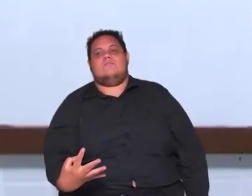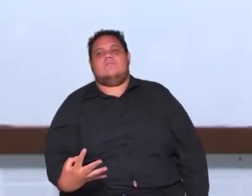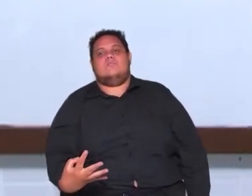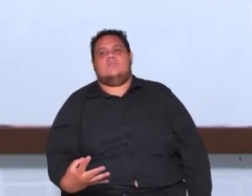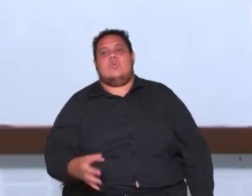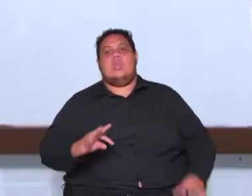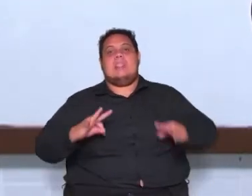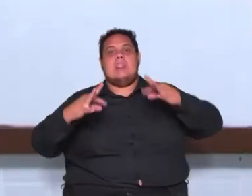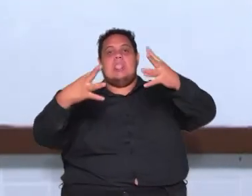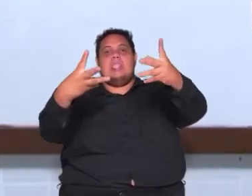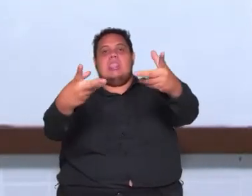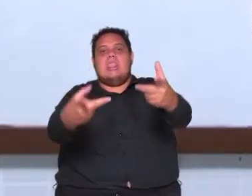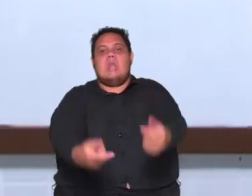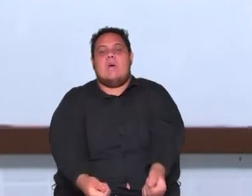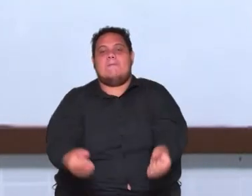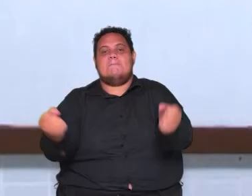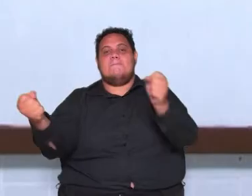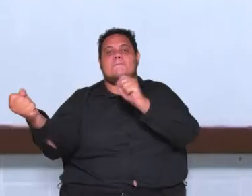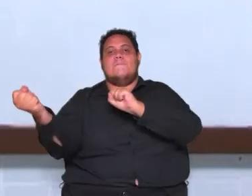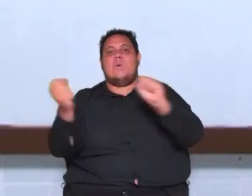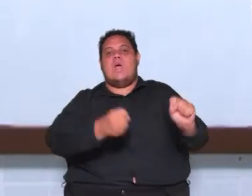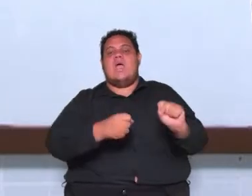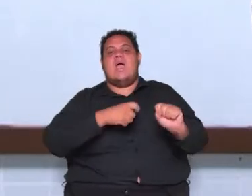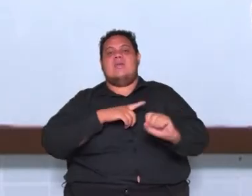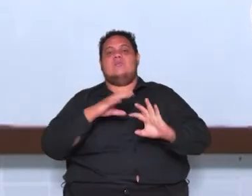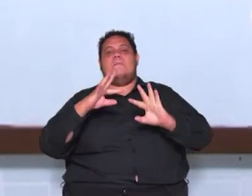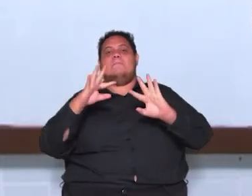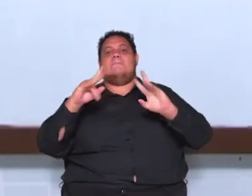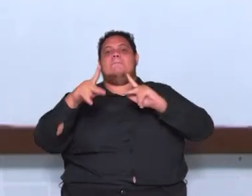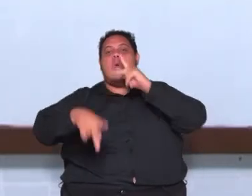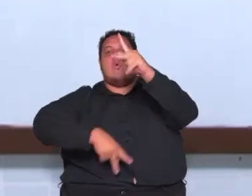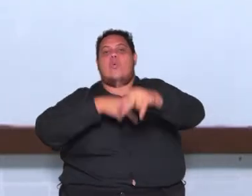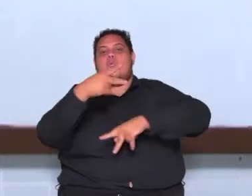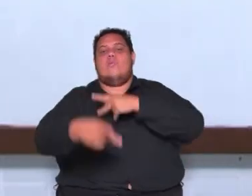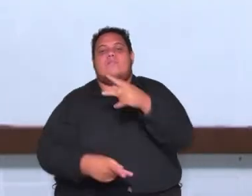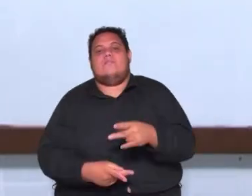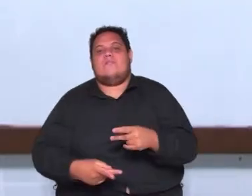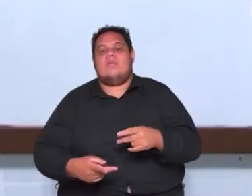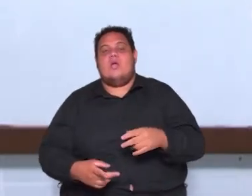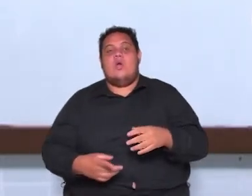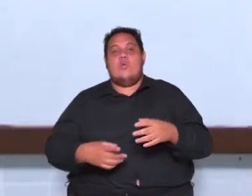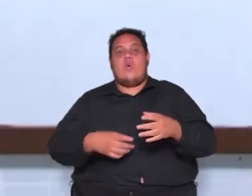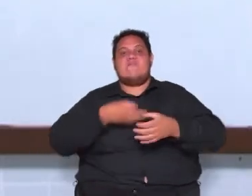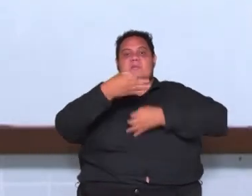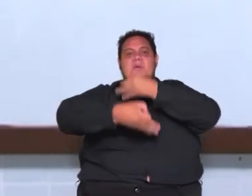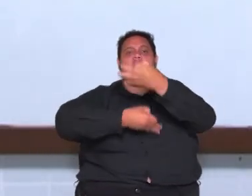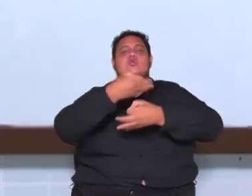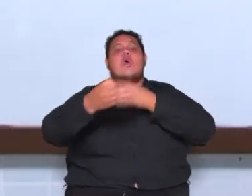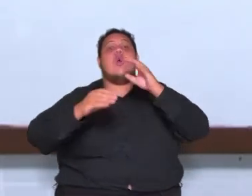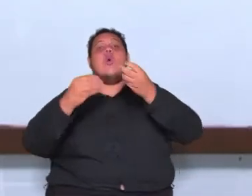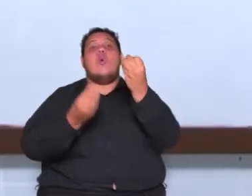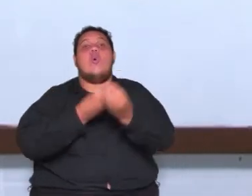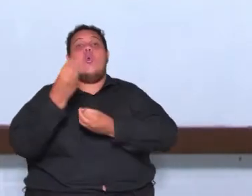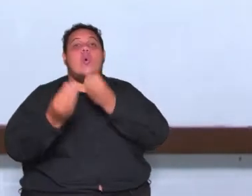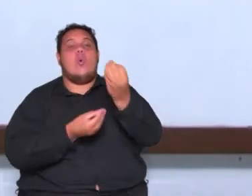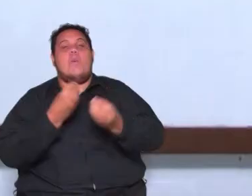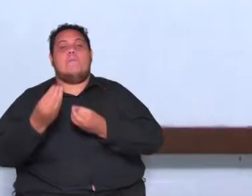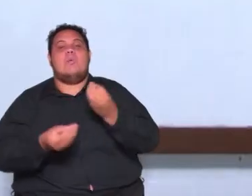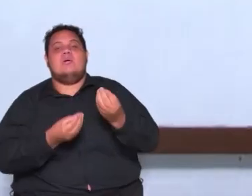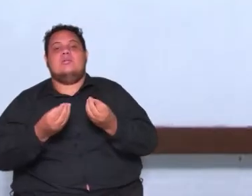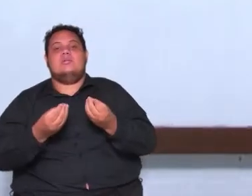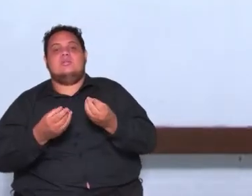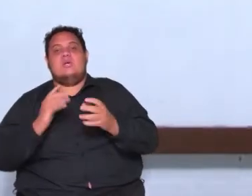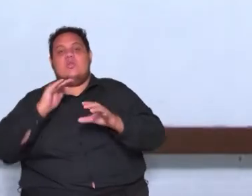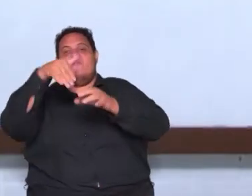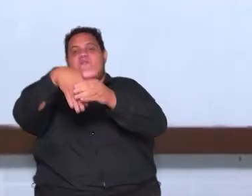todo poder emana do povo e como é que o povo vai se expressar? a partir do sufragio universal a